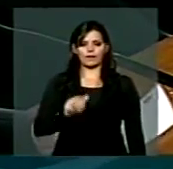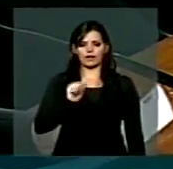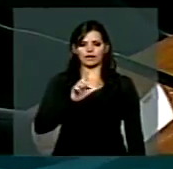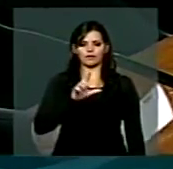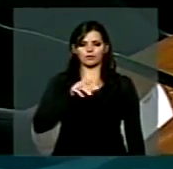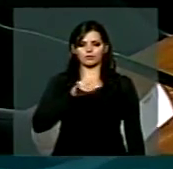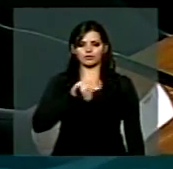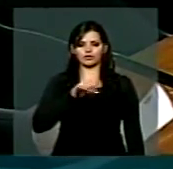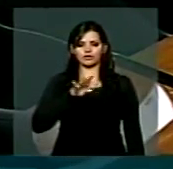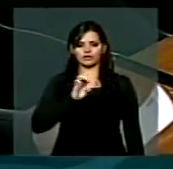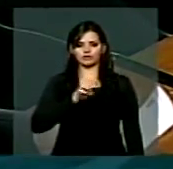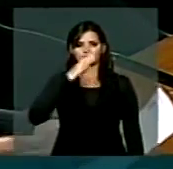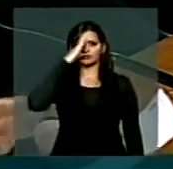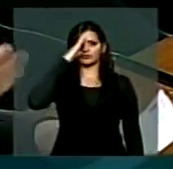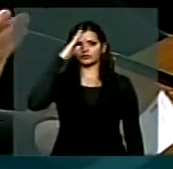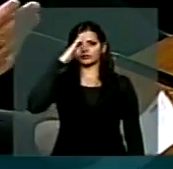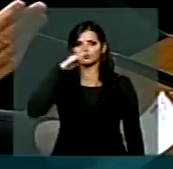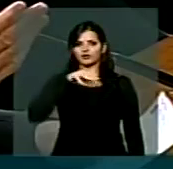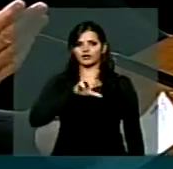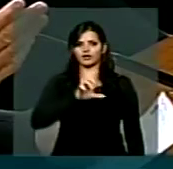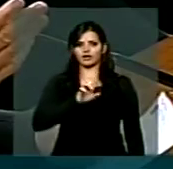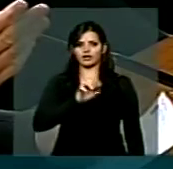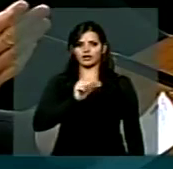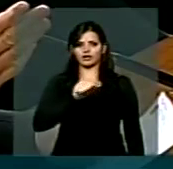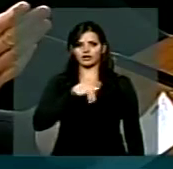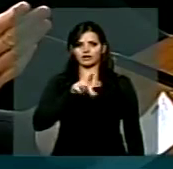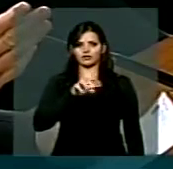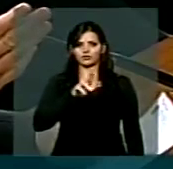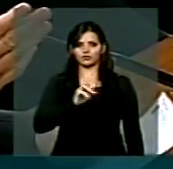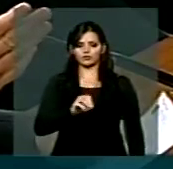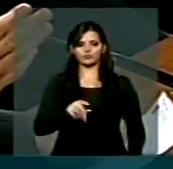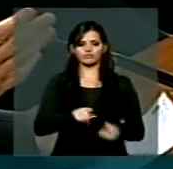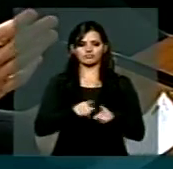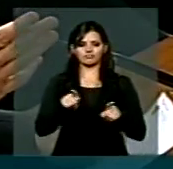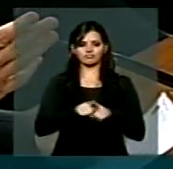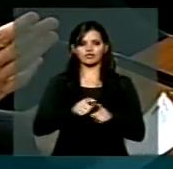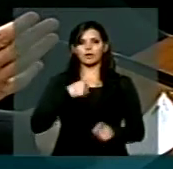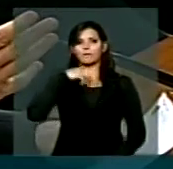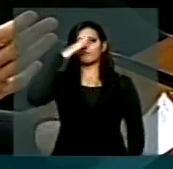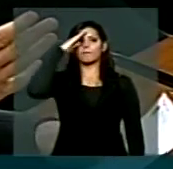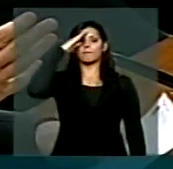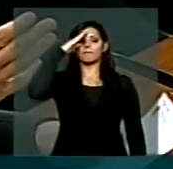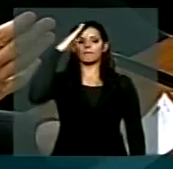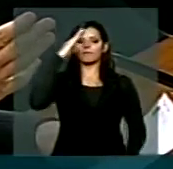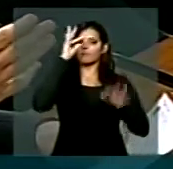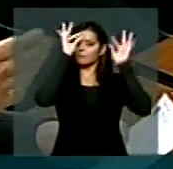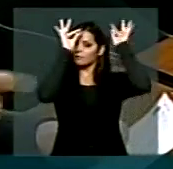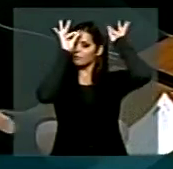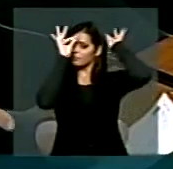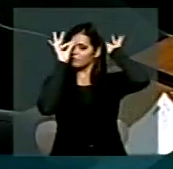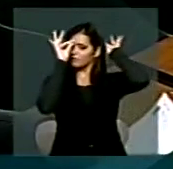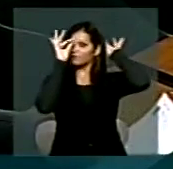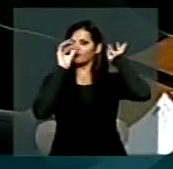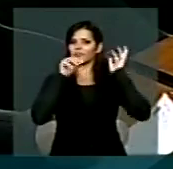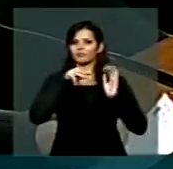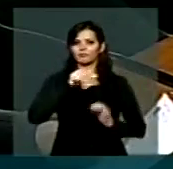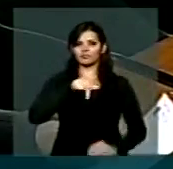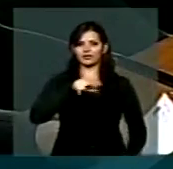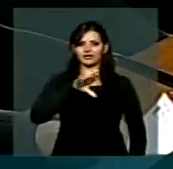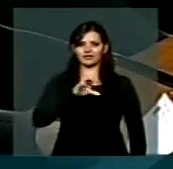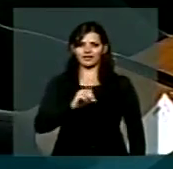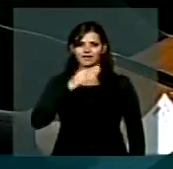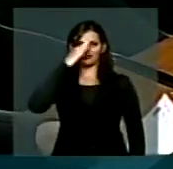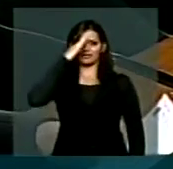e também cumprimentá-lo pelo dia do marinheiro. Hoje eu tinha anotado aqui